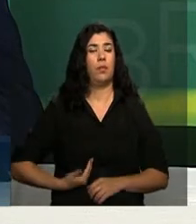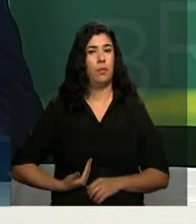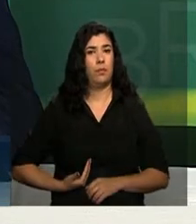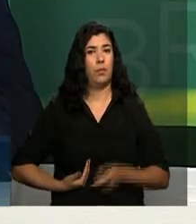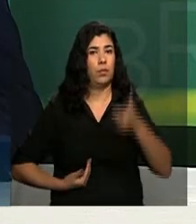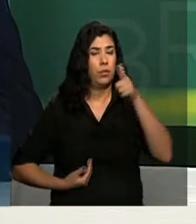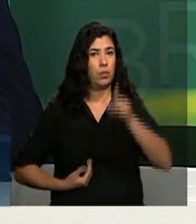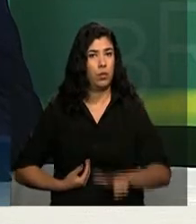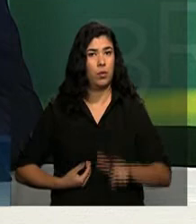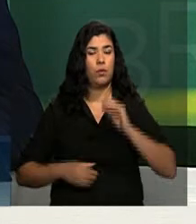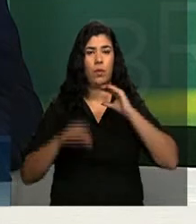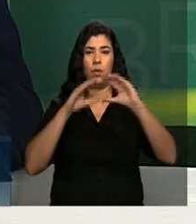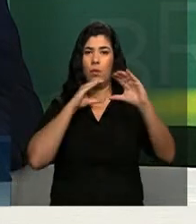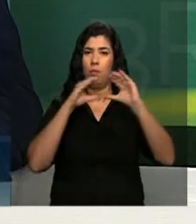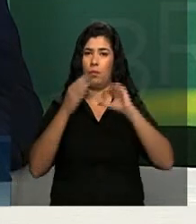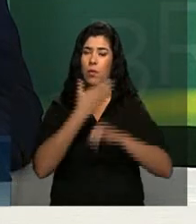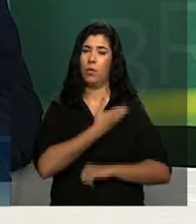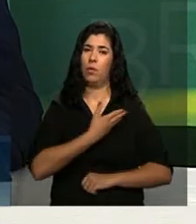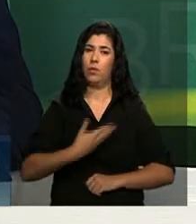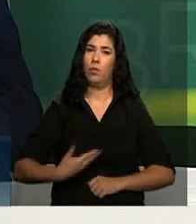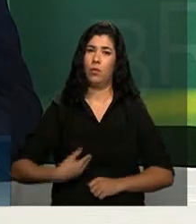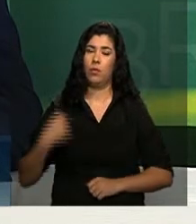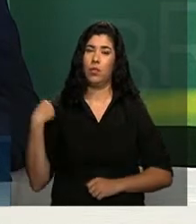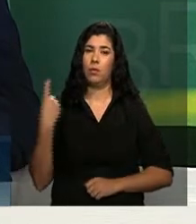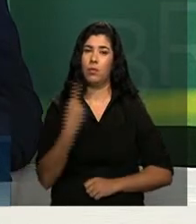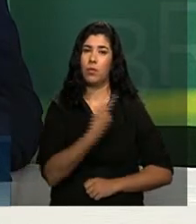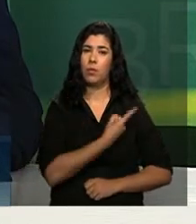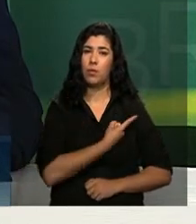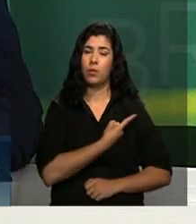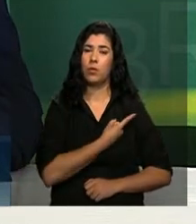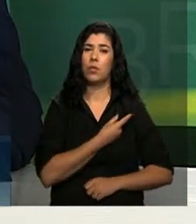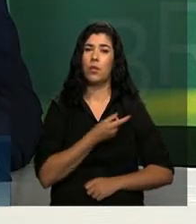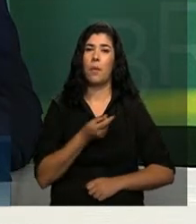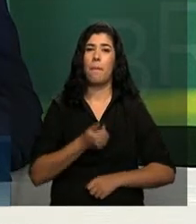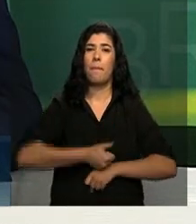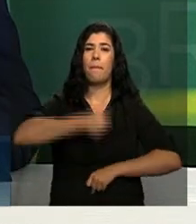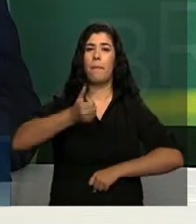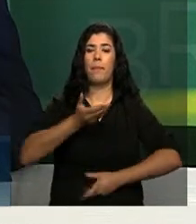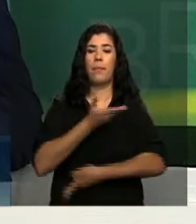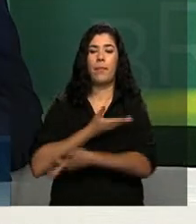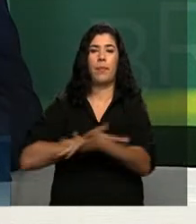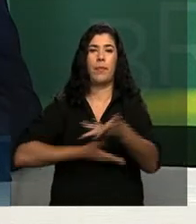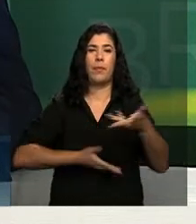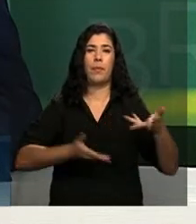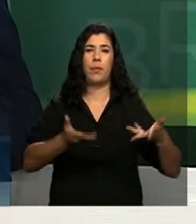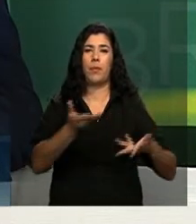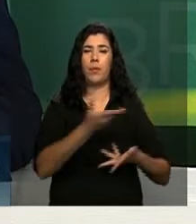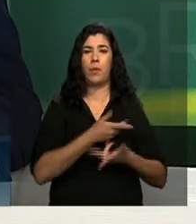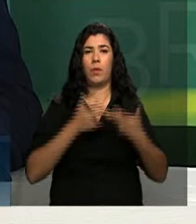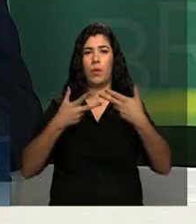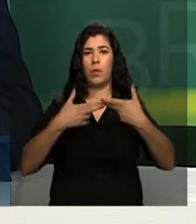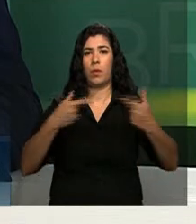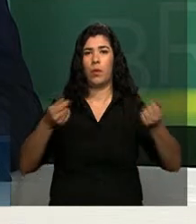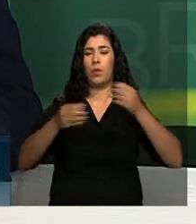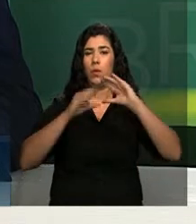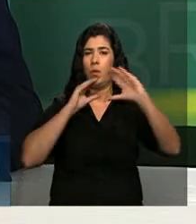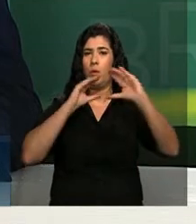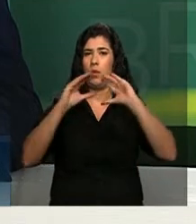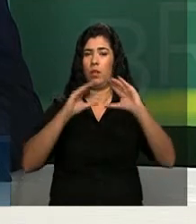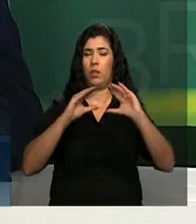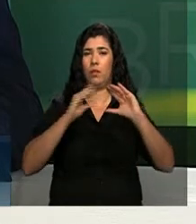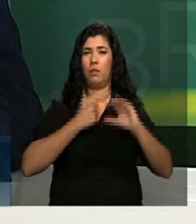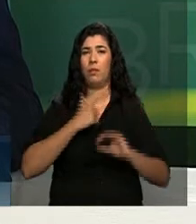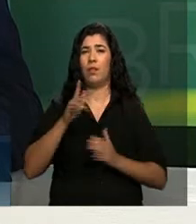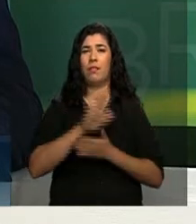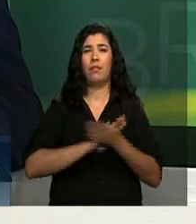comunicação cotidiana do governo passa por nós melhorarmos a nossa relação com os veículos de comunicação e com os profissionais de comunicação. Não